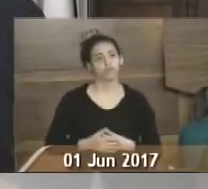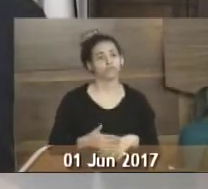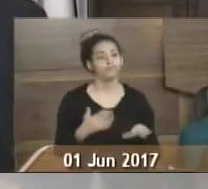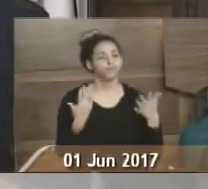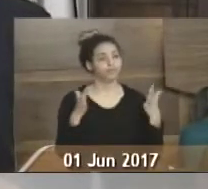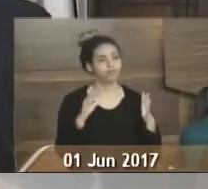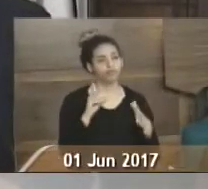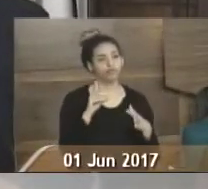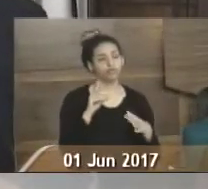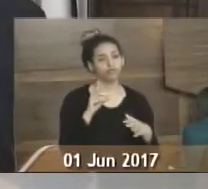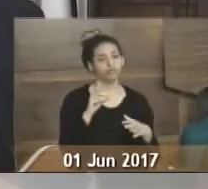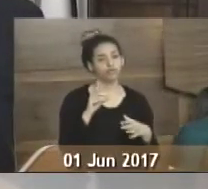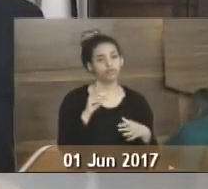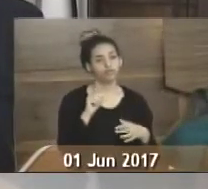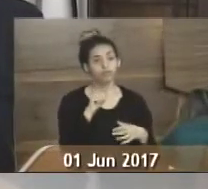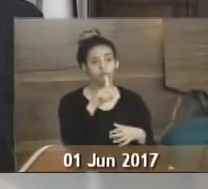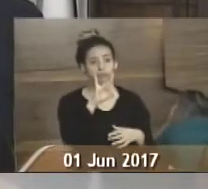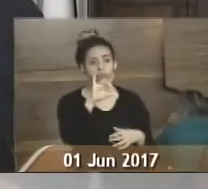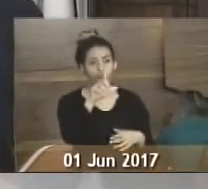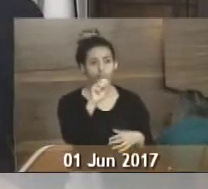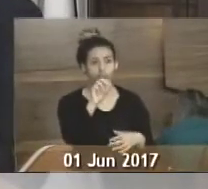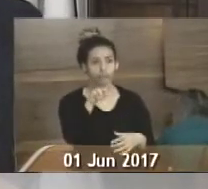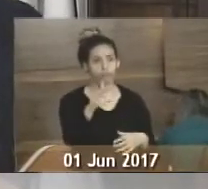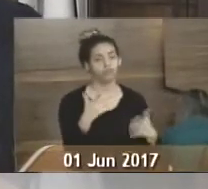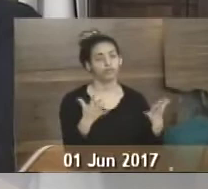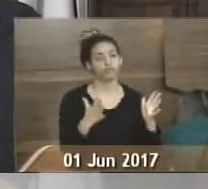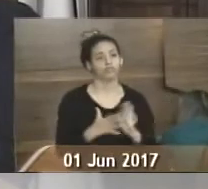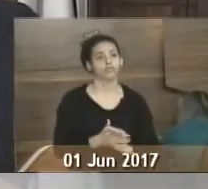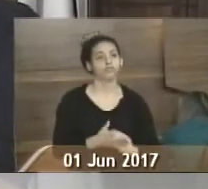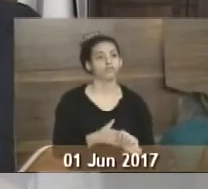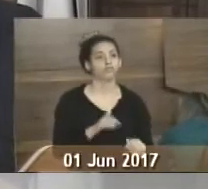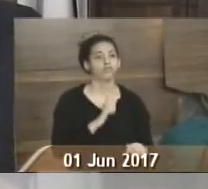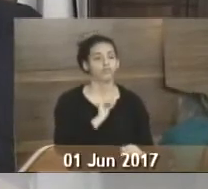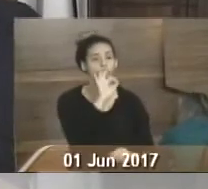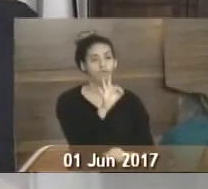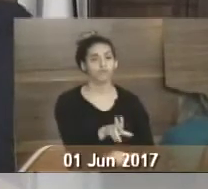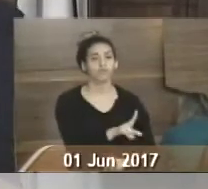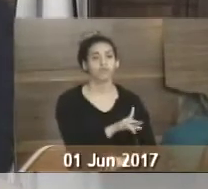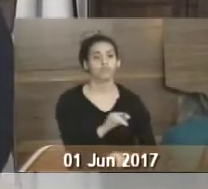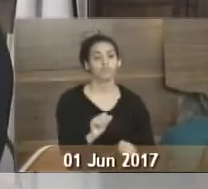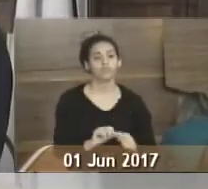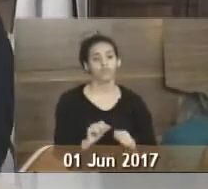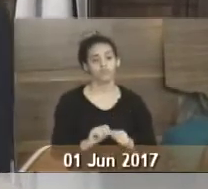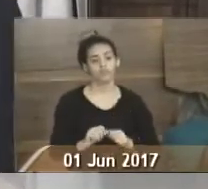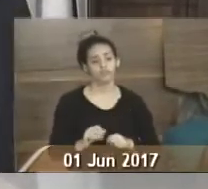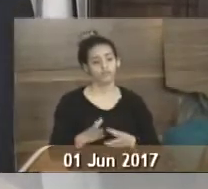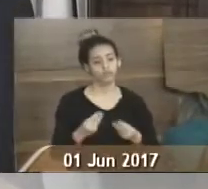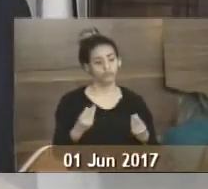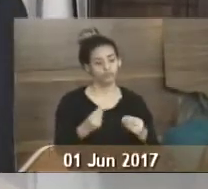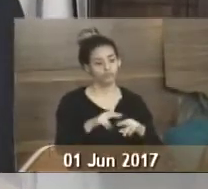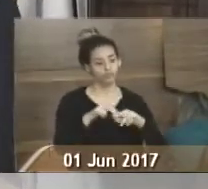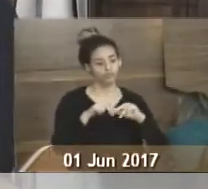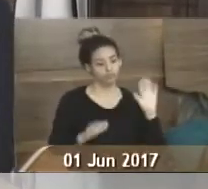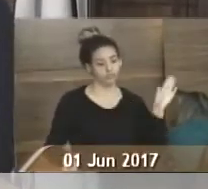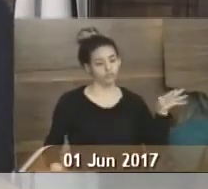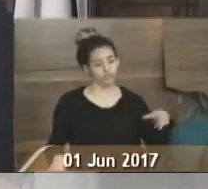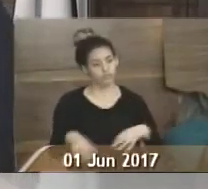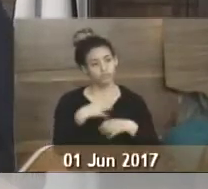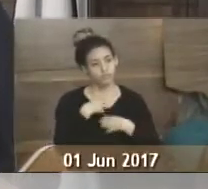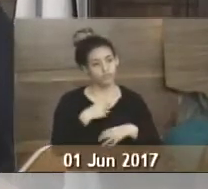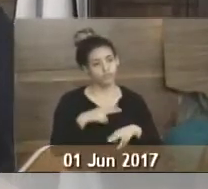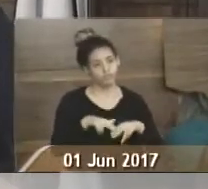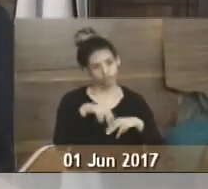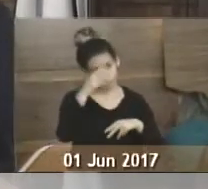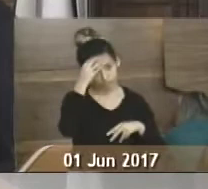Então, parabéns, doutor Adilson, pelo cargo que assumiu, e tenho certeza que vai fazer muito por Praia Brava e por Angra.